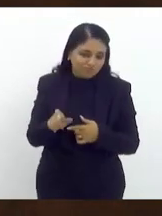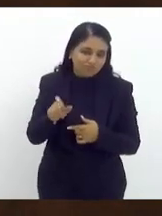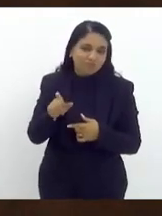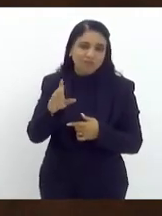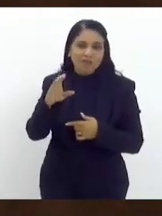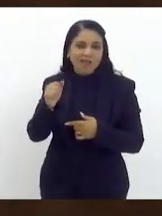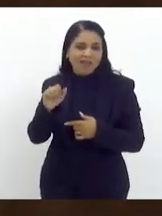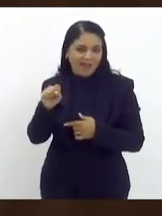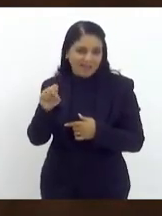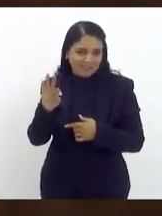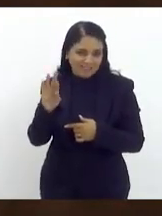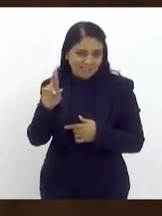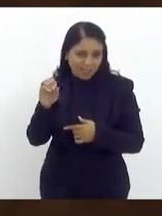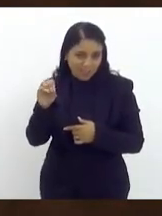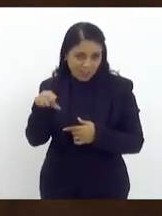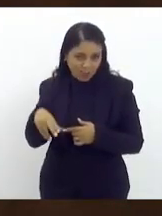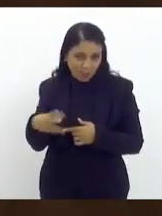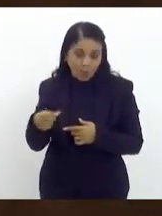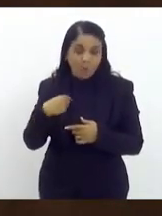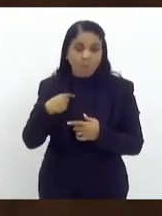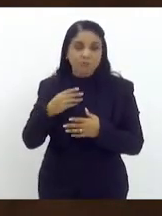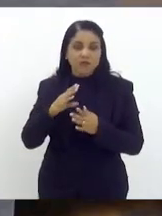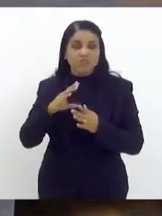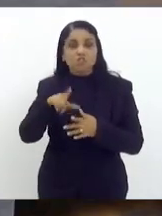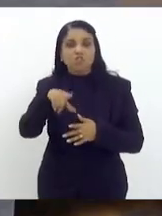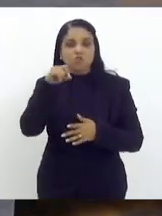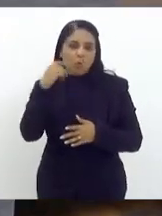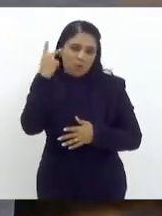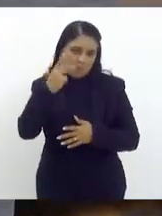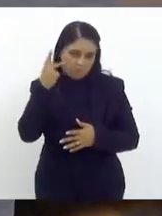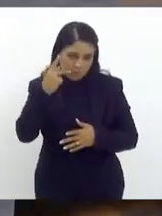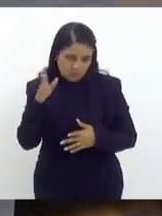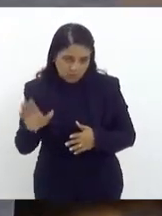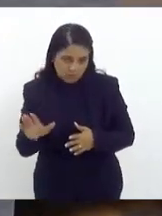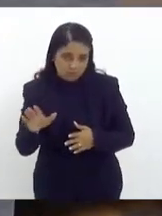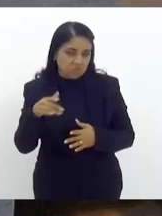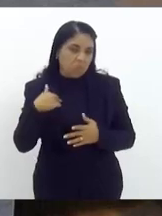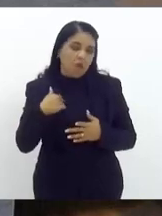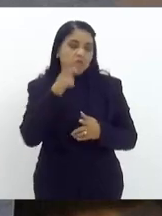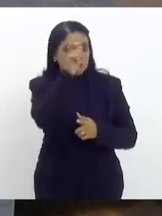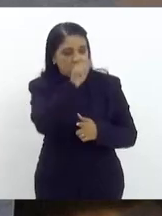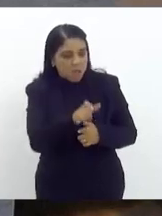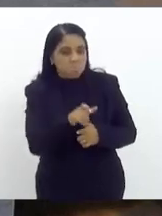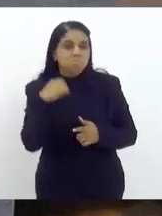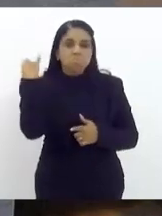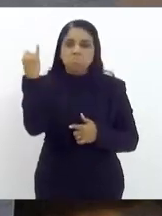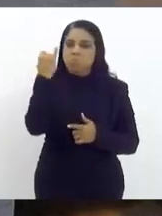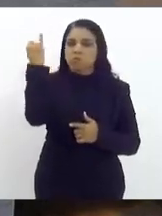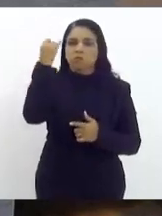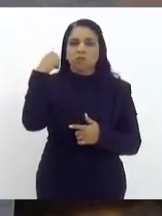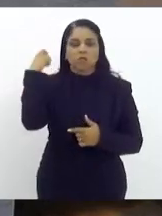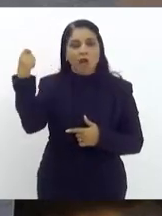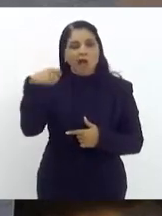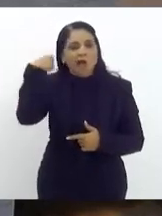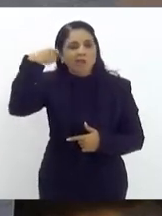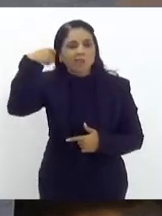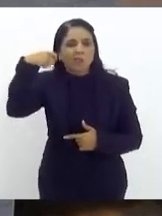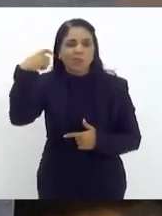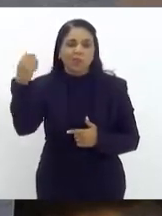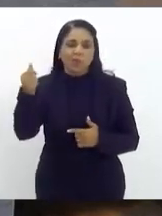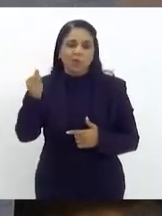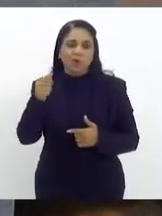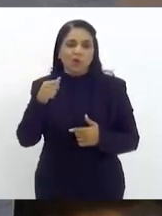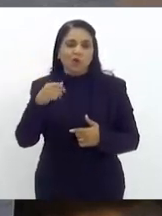faz diminuir a importância dele como ator como comediante que como disse levou alegria para tantos